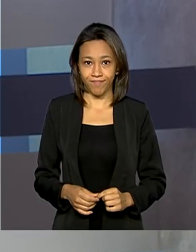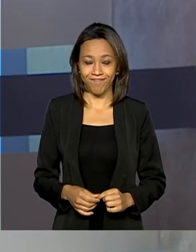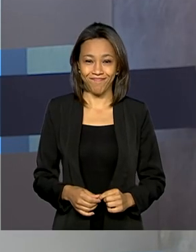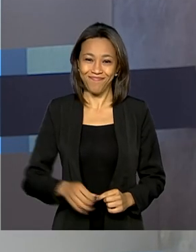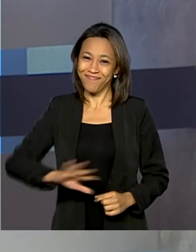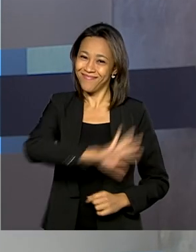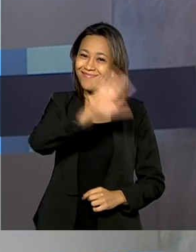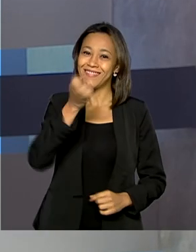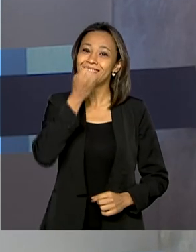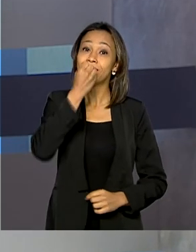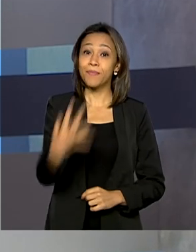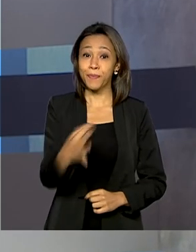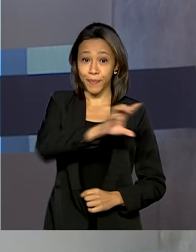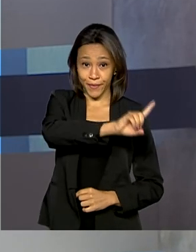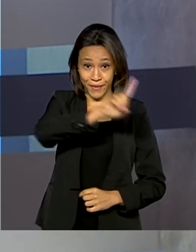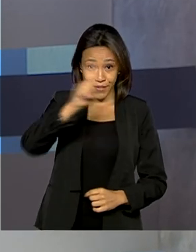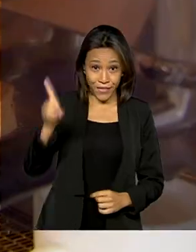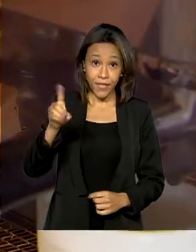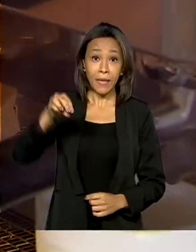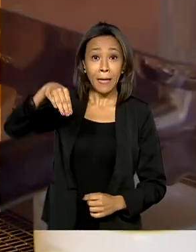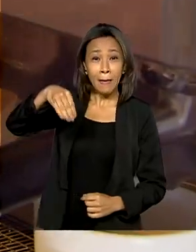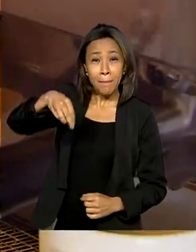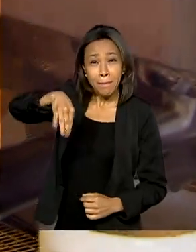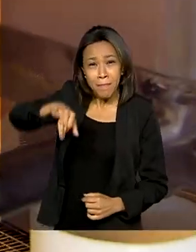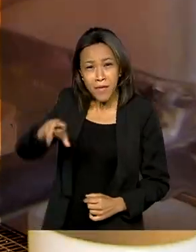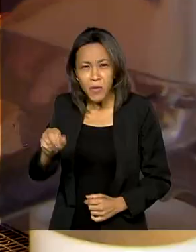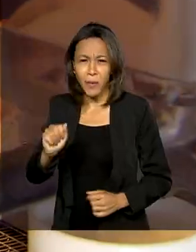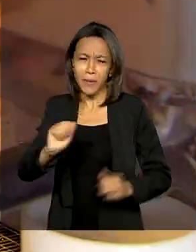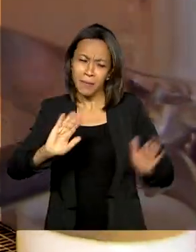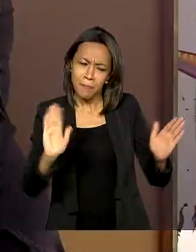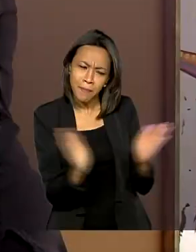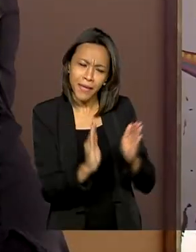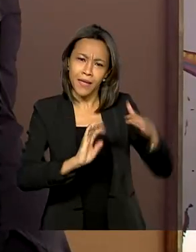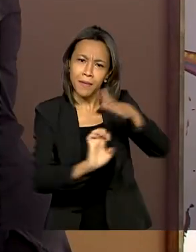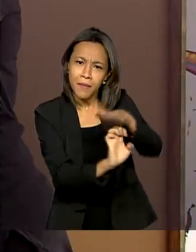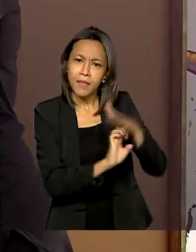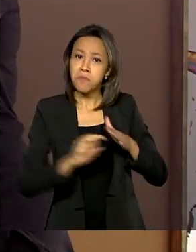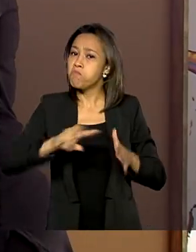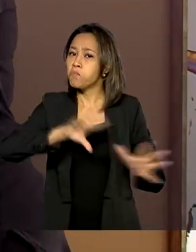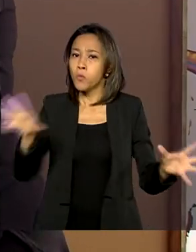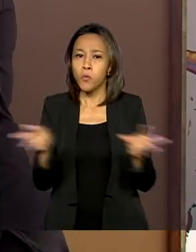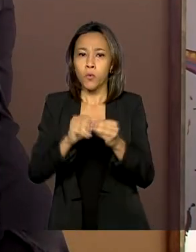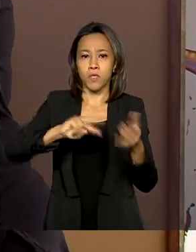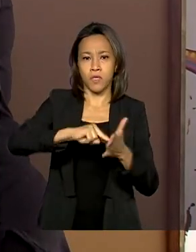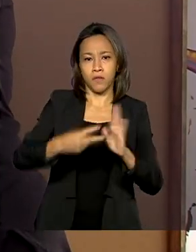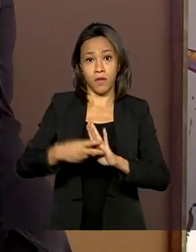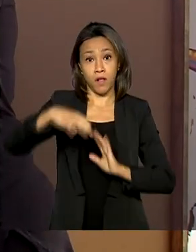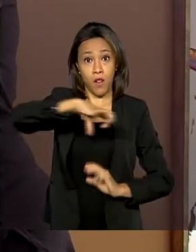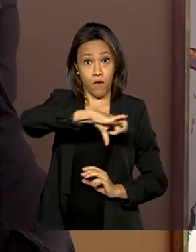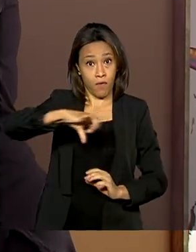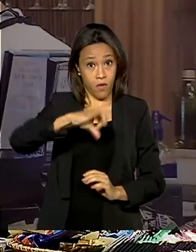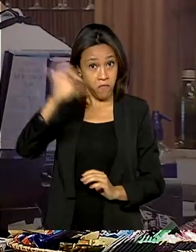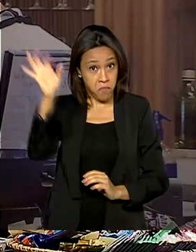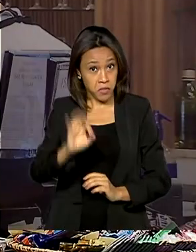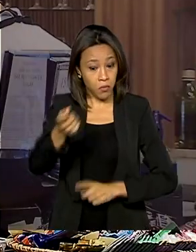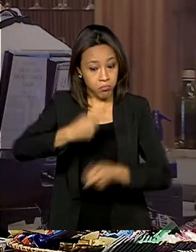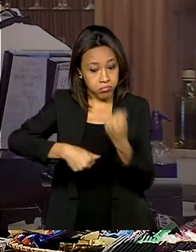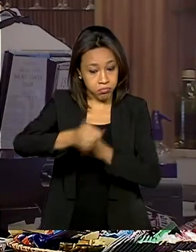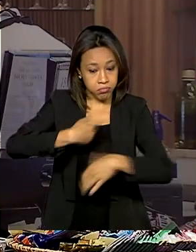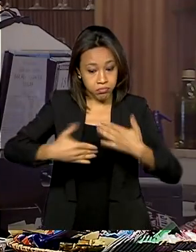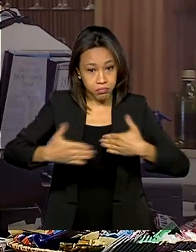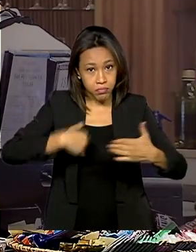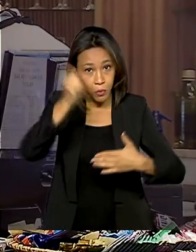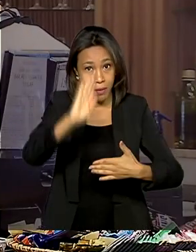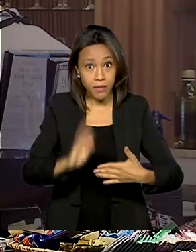Olá, bom dia! Micro e pequenas empresas representam 99% dos negócios brasileiros e